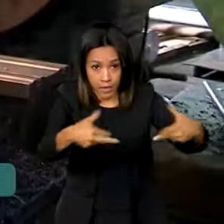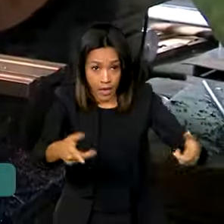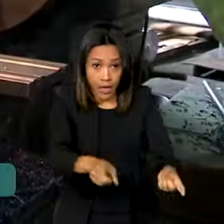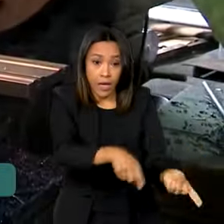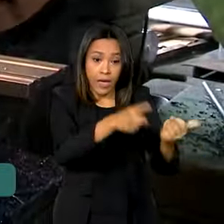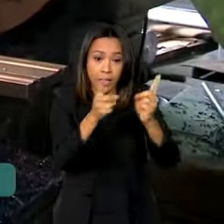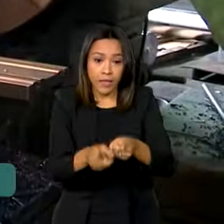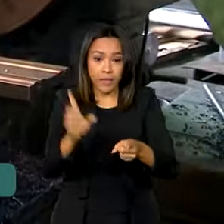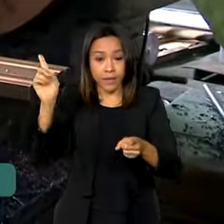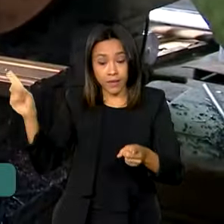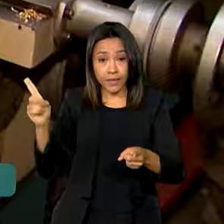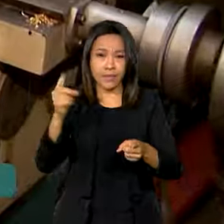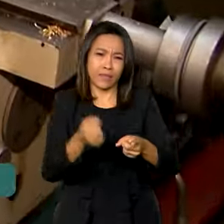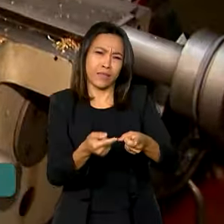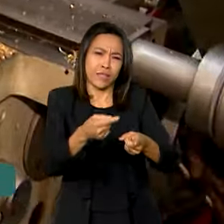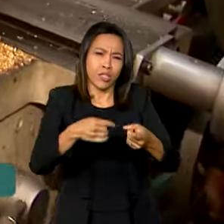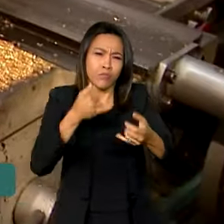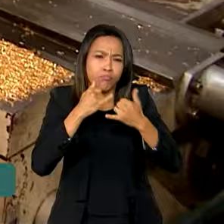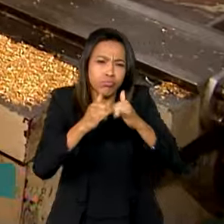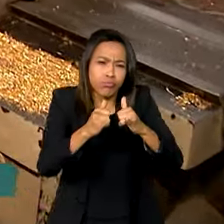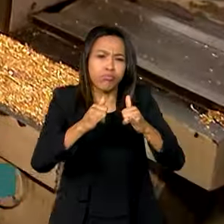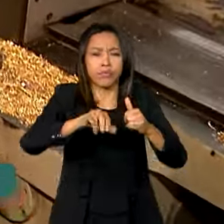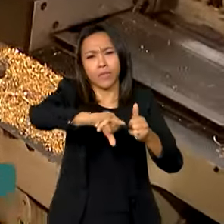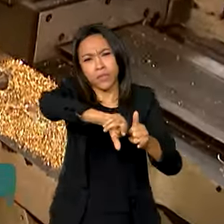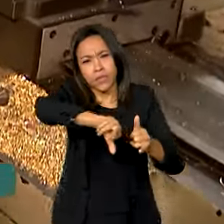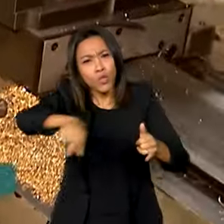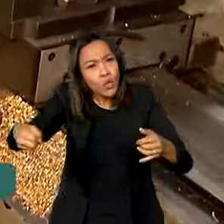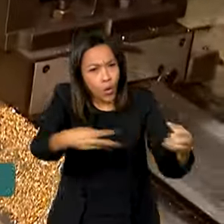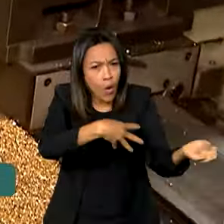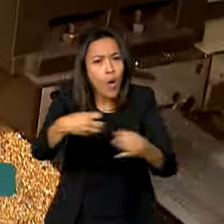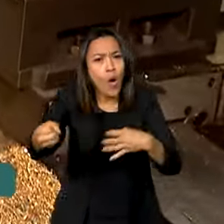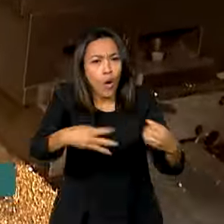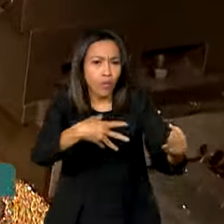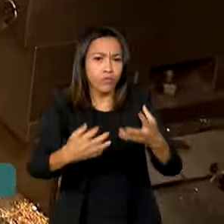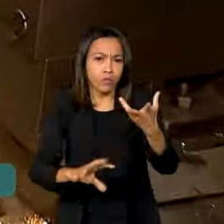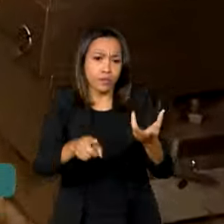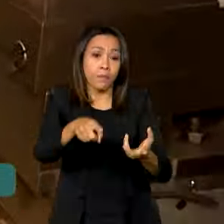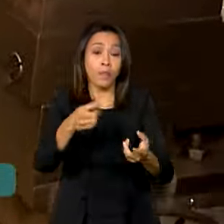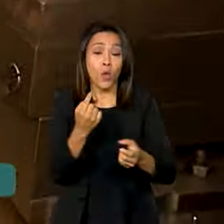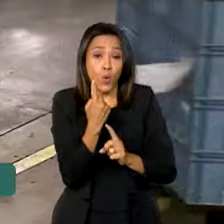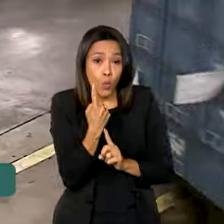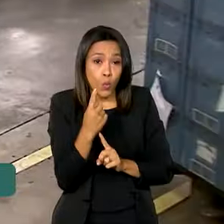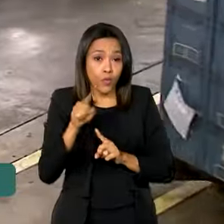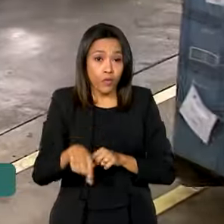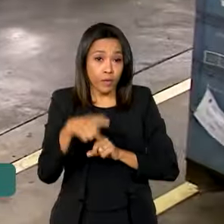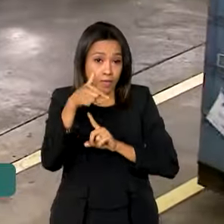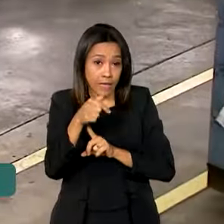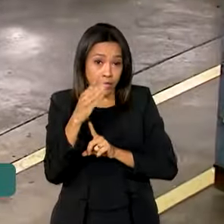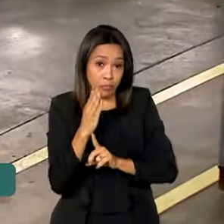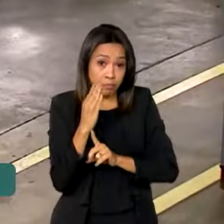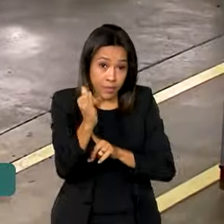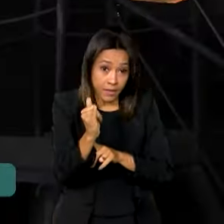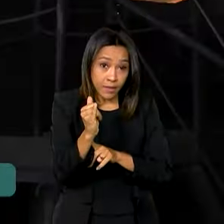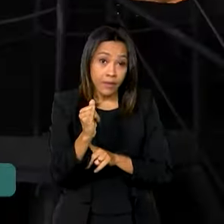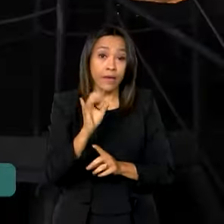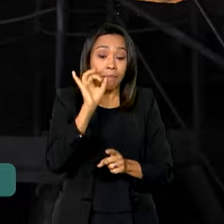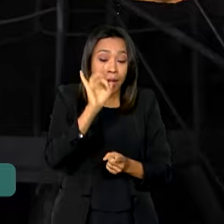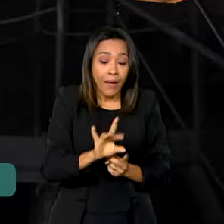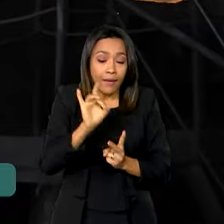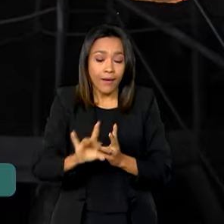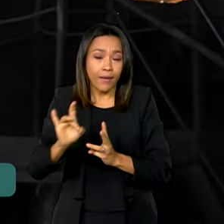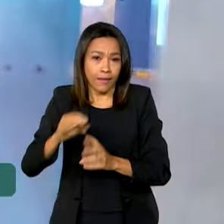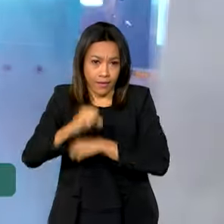equipamentos, aparelhos e instrumentos novos. 1,7 bilhão de reais em cada ano.